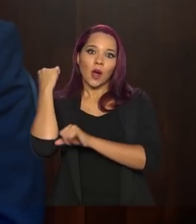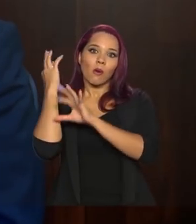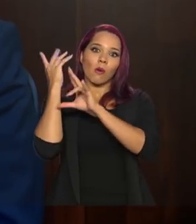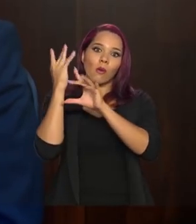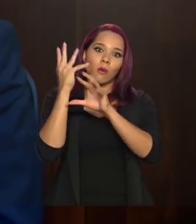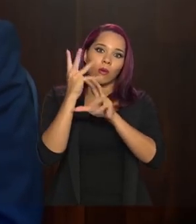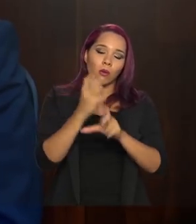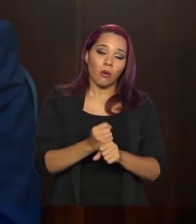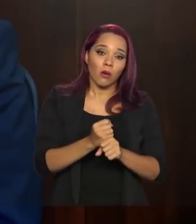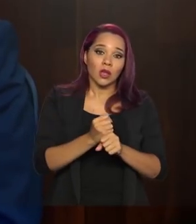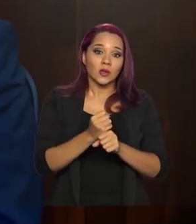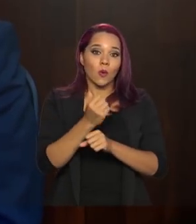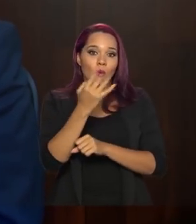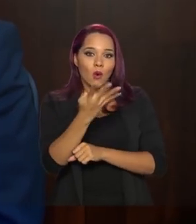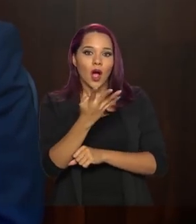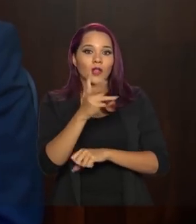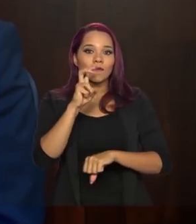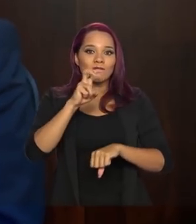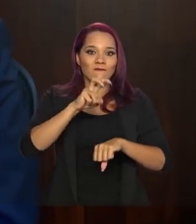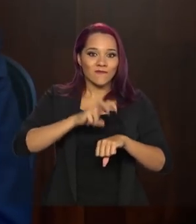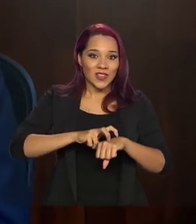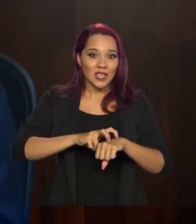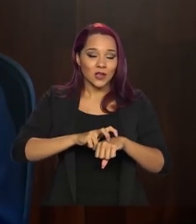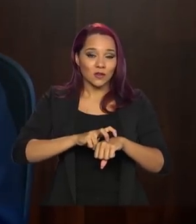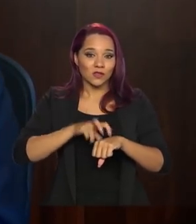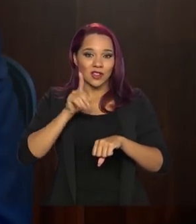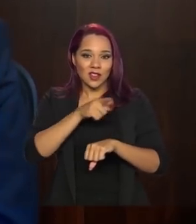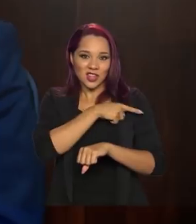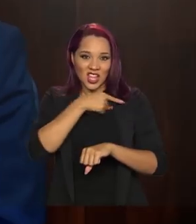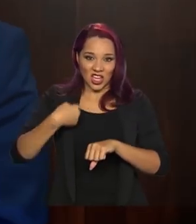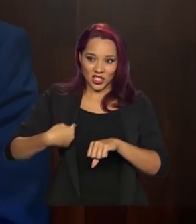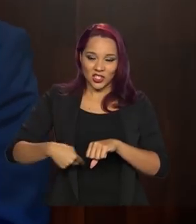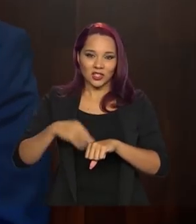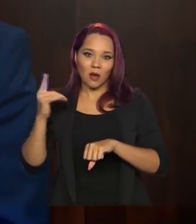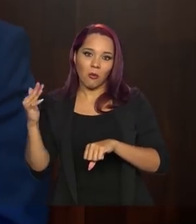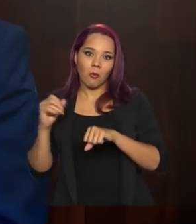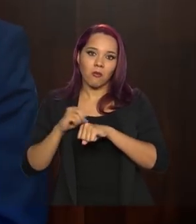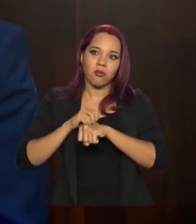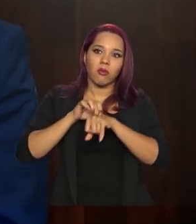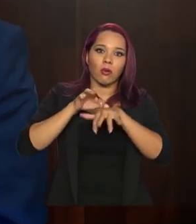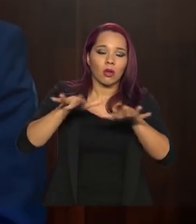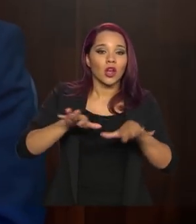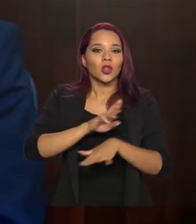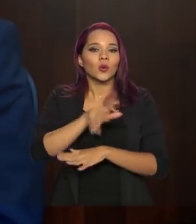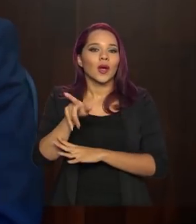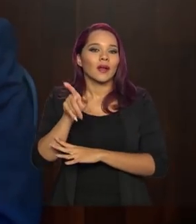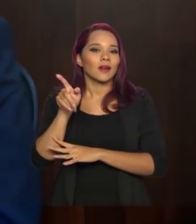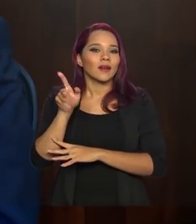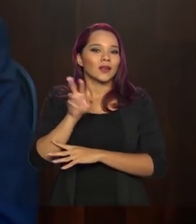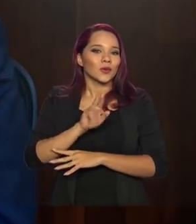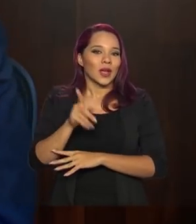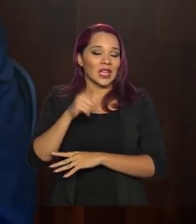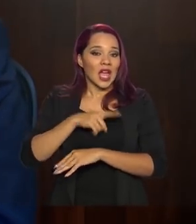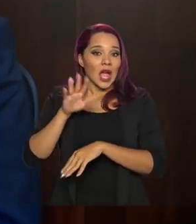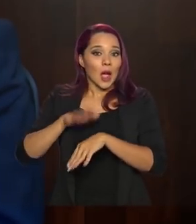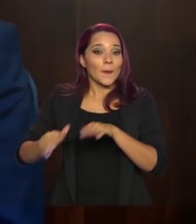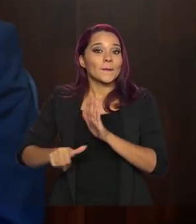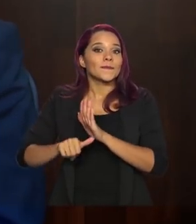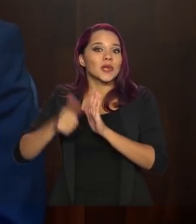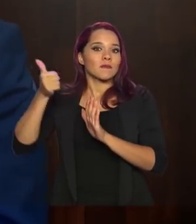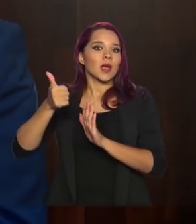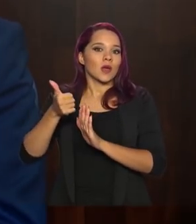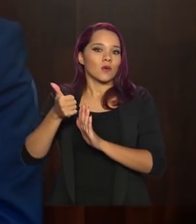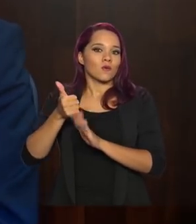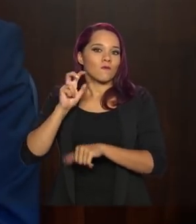esse é o quarto vírus que veio da Ásia, da China, mais especificamente. Não é que veio, esse é o primeiro que